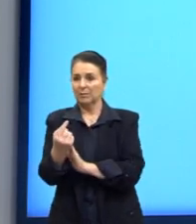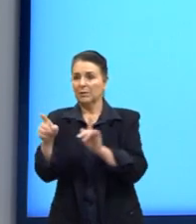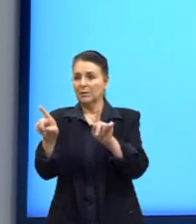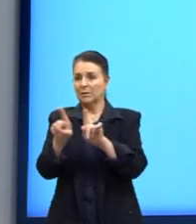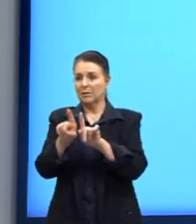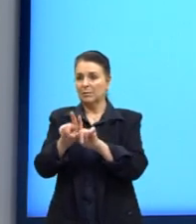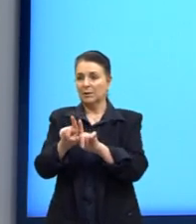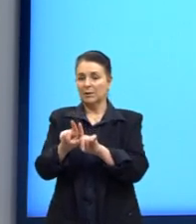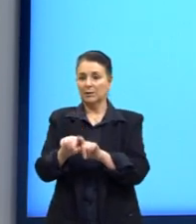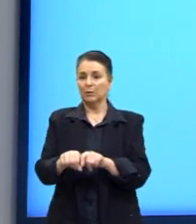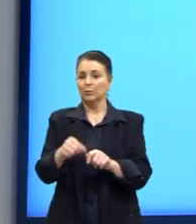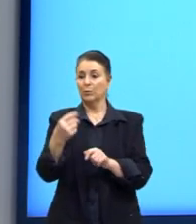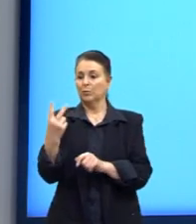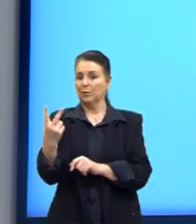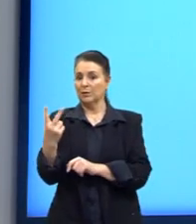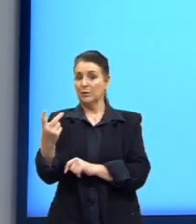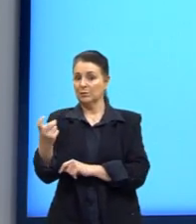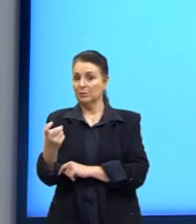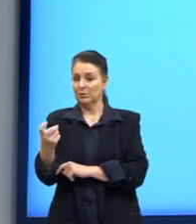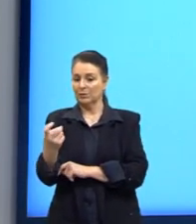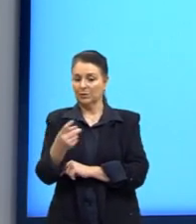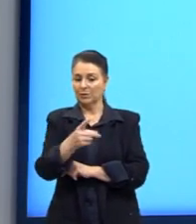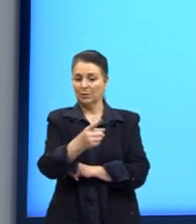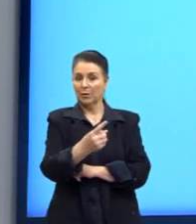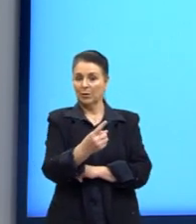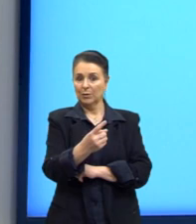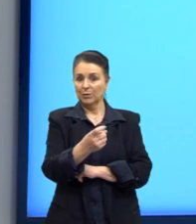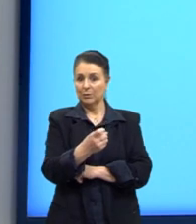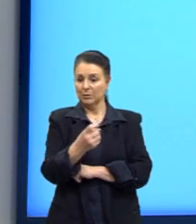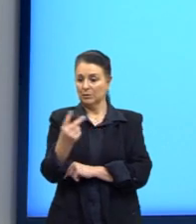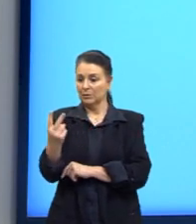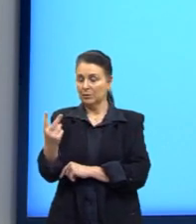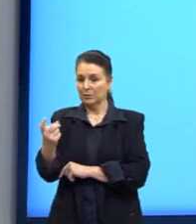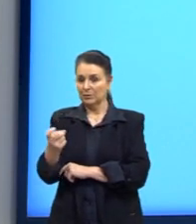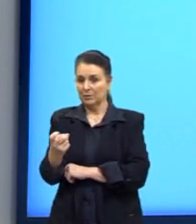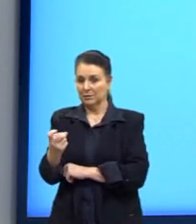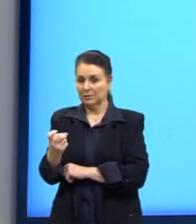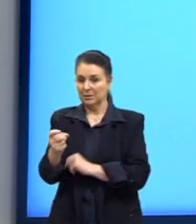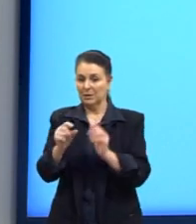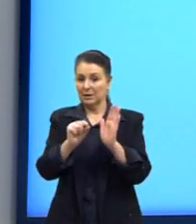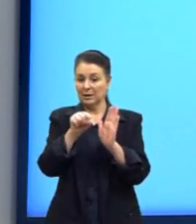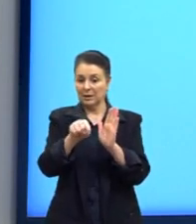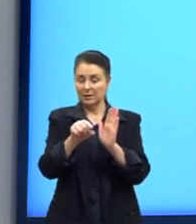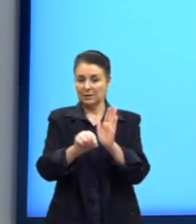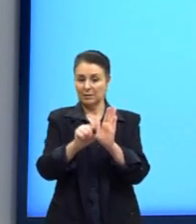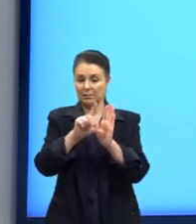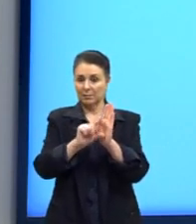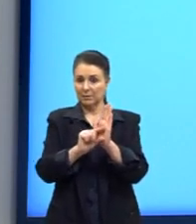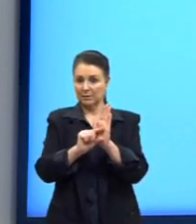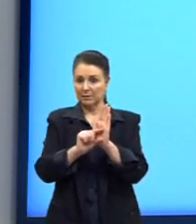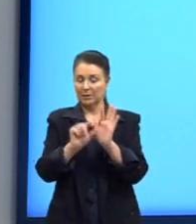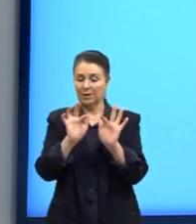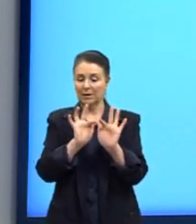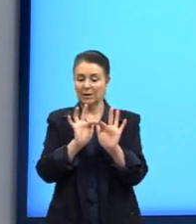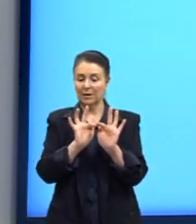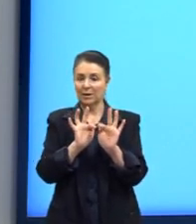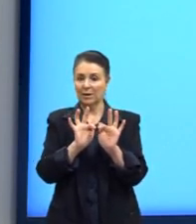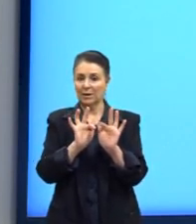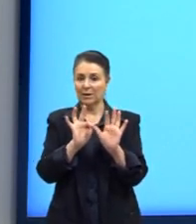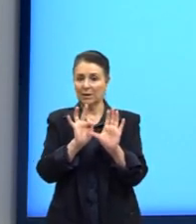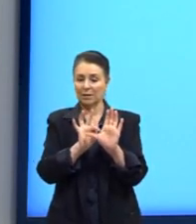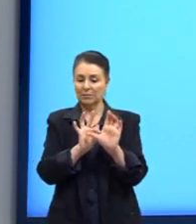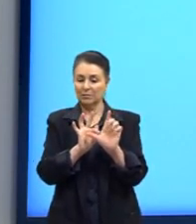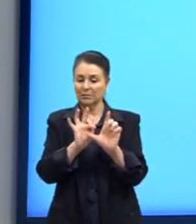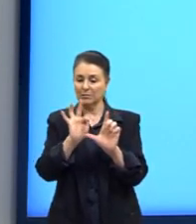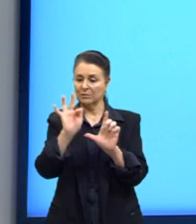se eu pegar dois valores para x, o primeiro valor menor que o segundo, a função também tem esse processo, né?